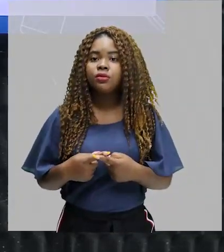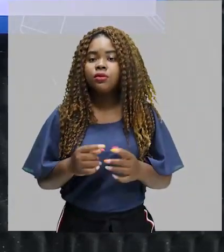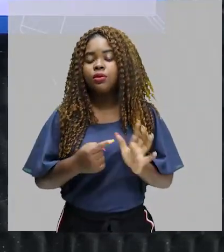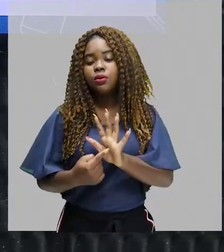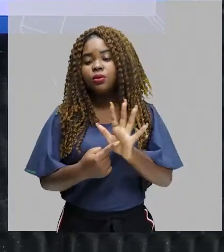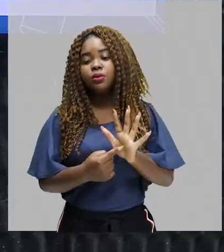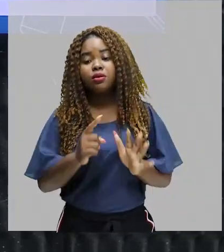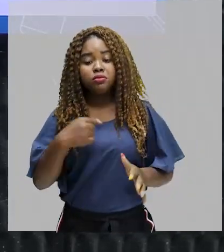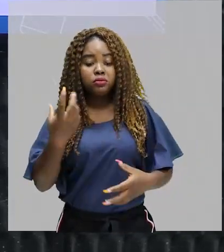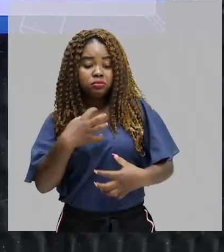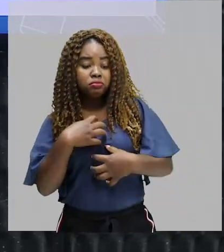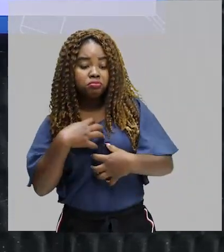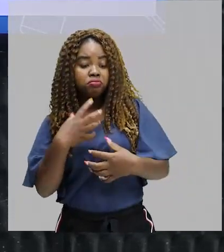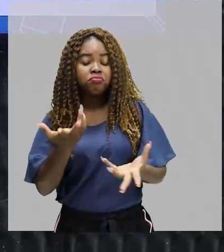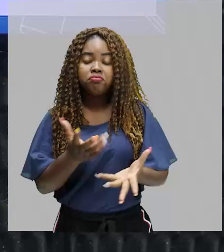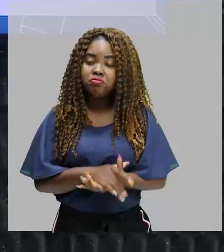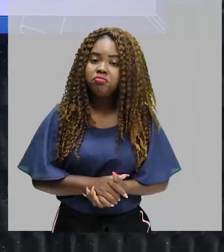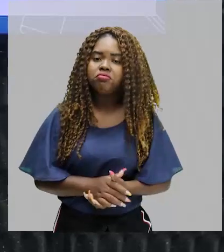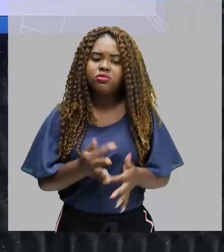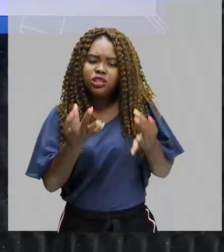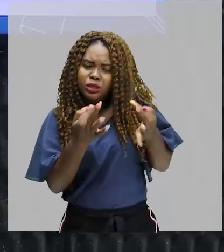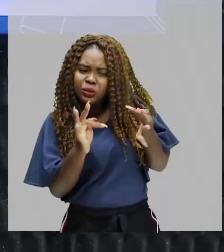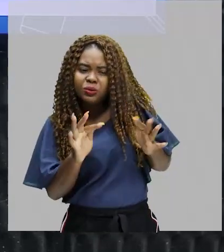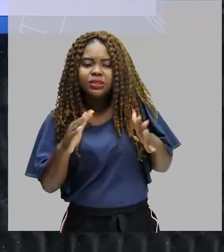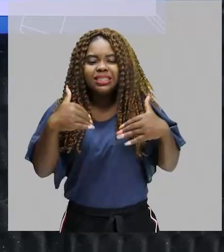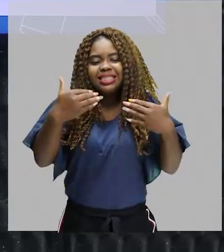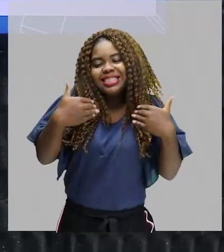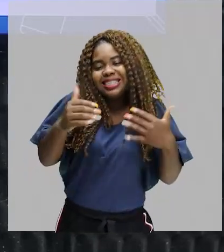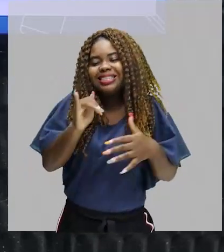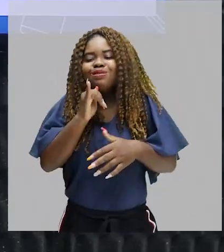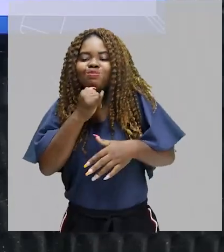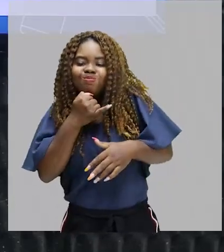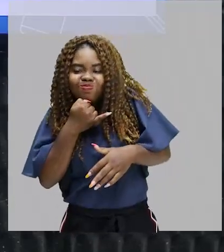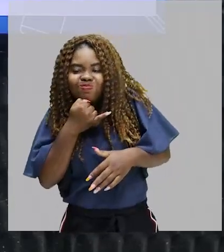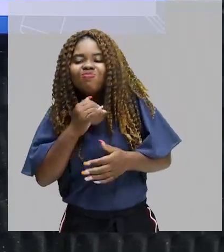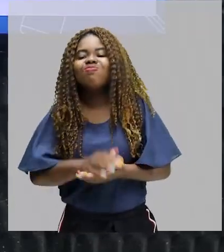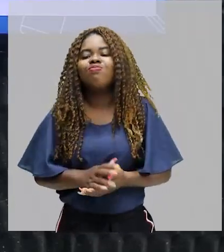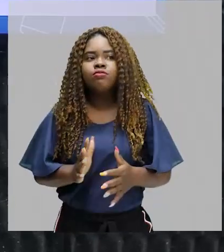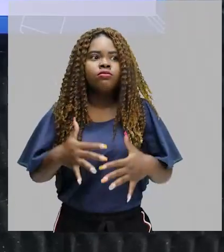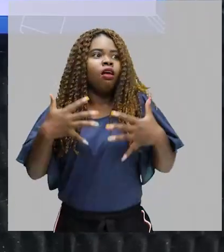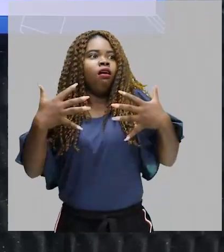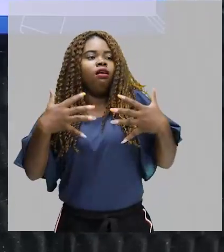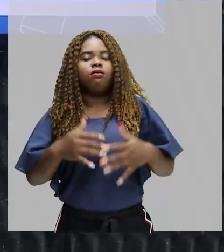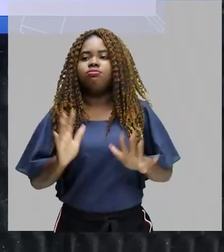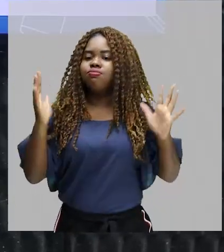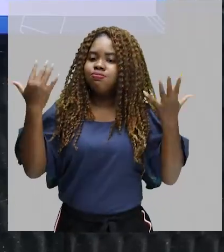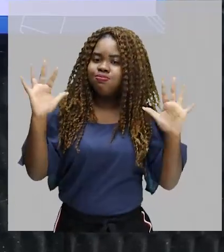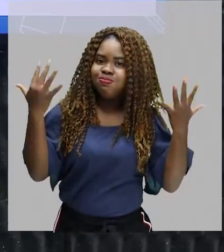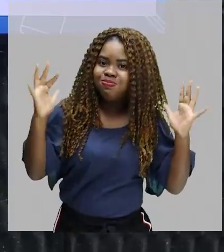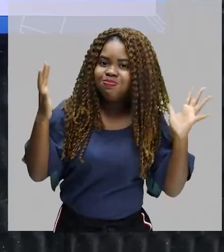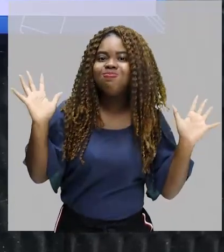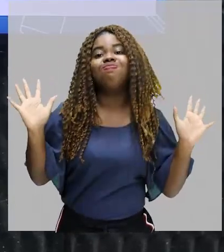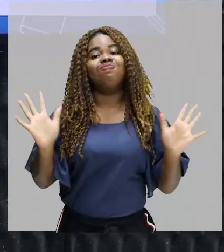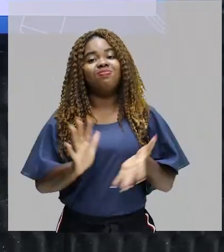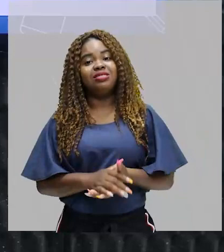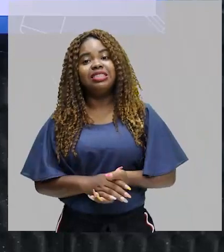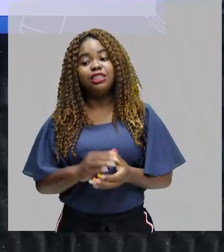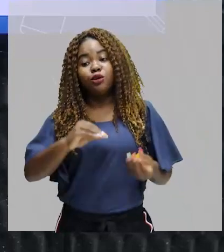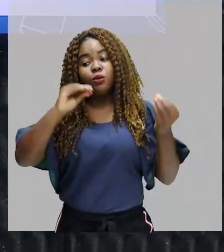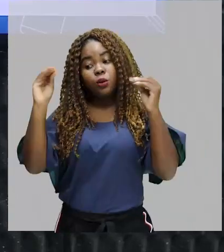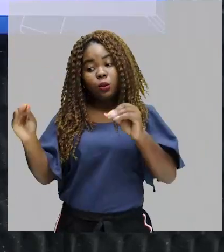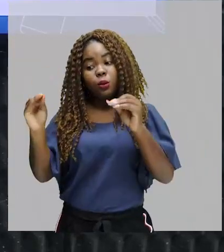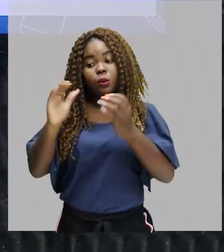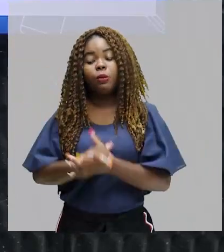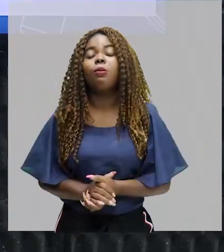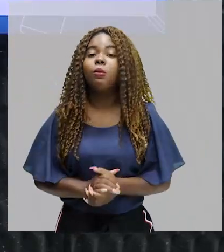os nossos sentimentos. Sentimentos de dor, de alegria, de tristeza, de espanto, de aplauso. Então, vocês vão ver com